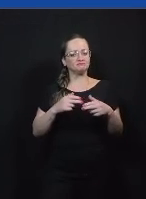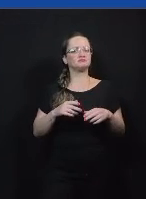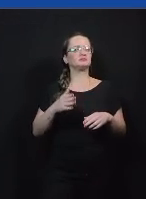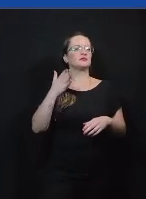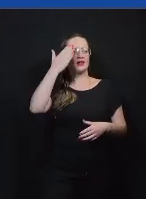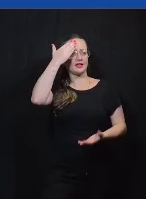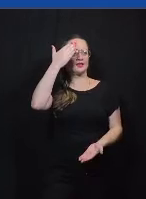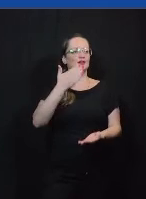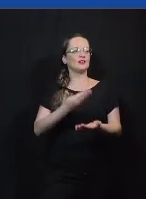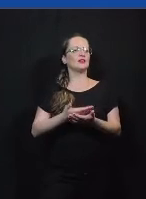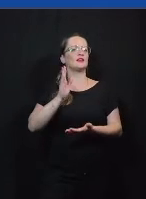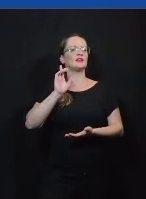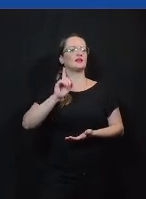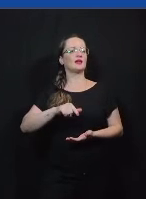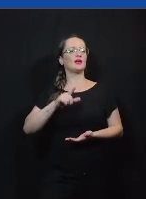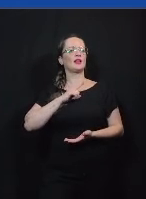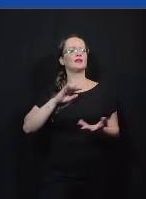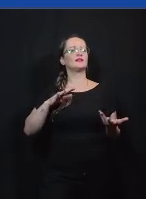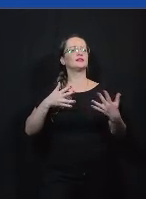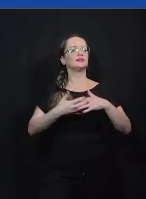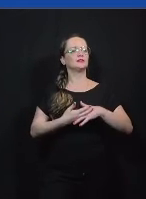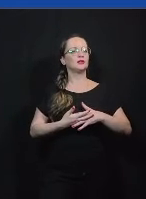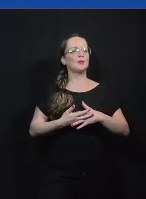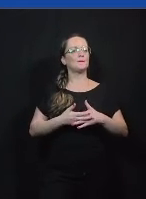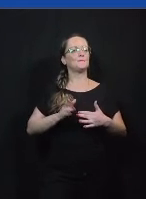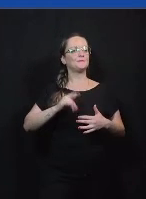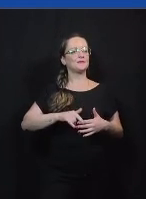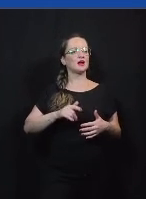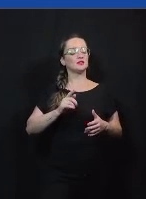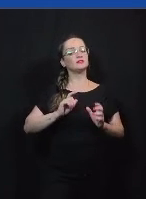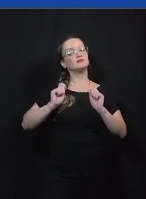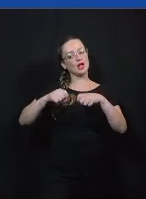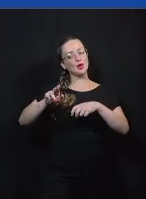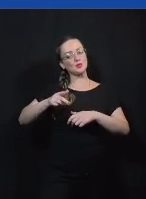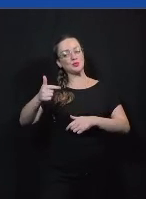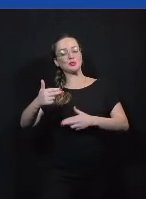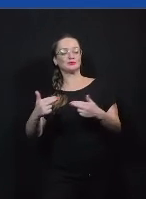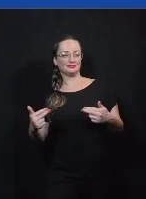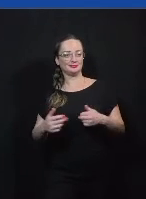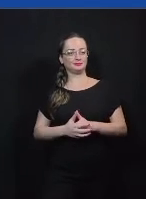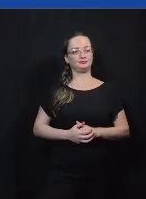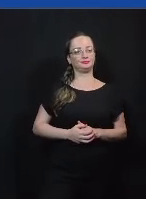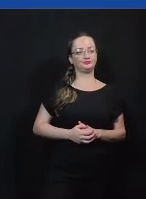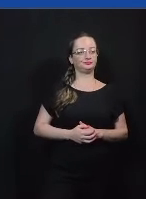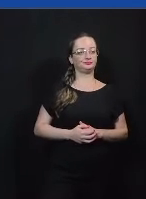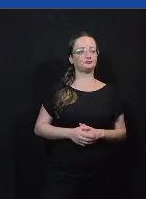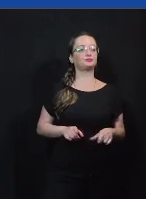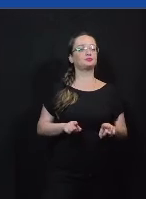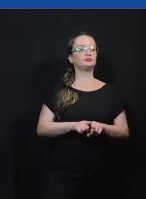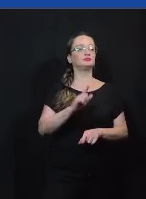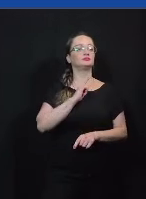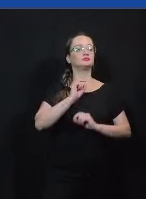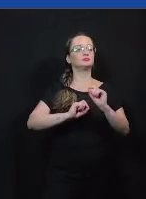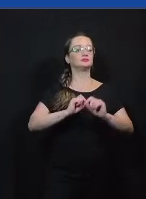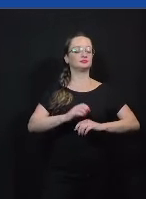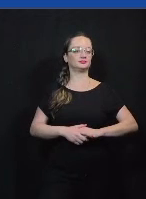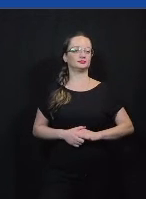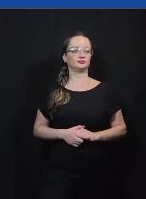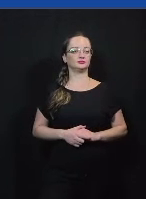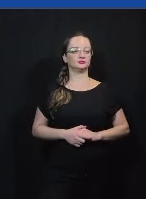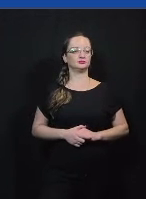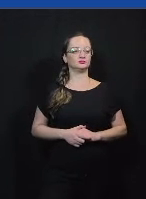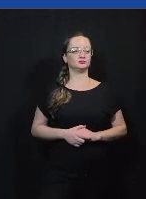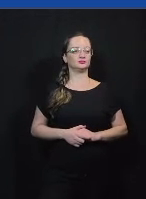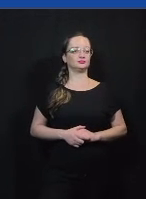que tem esse fim cidadão mas acaba né servindo para outras coisas tem que ter também que foi